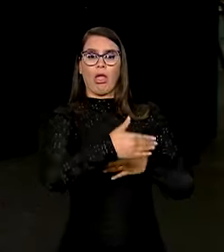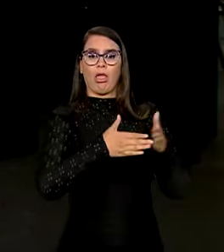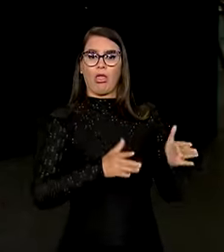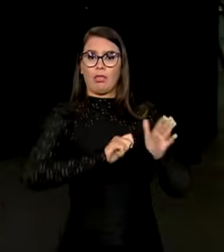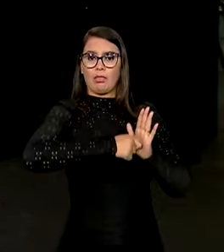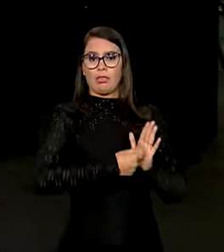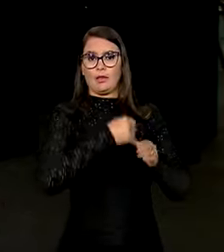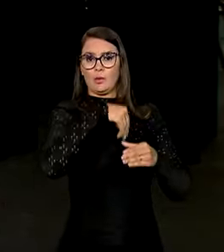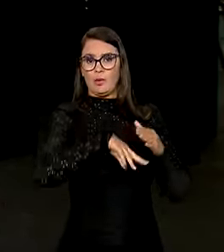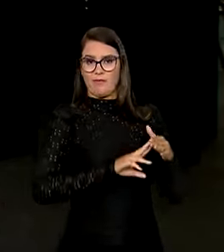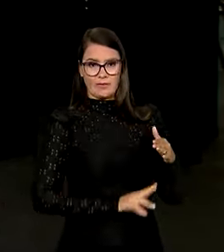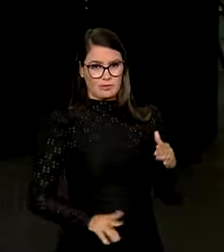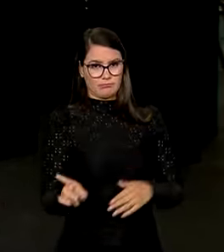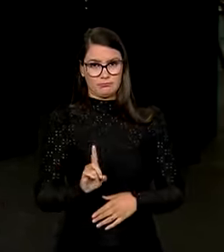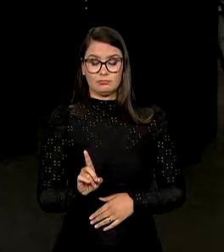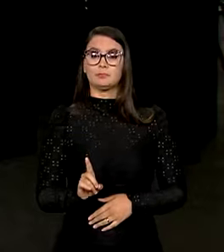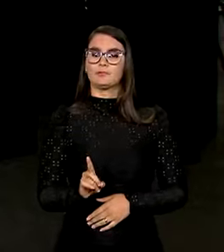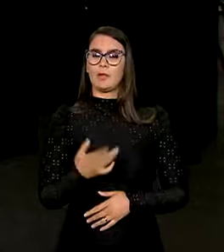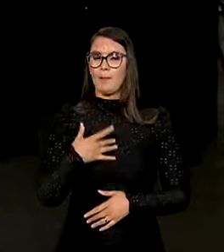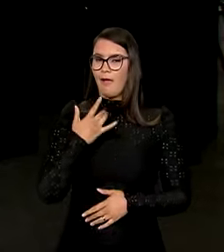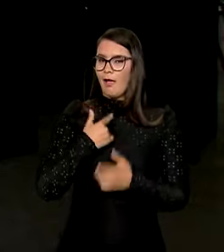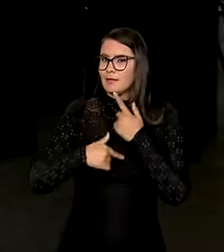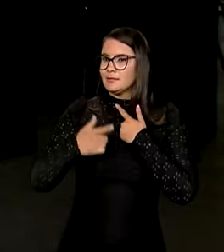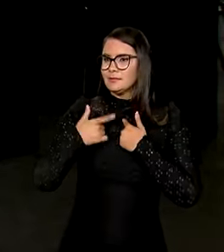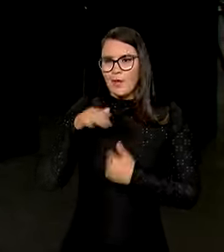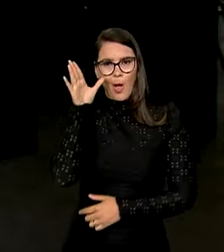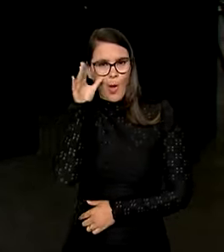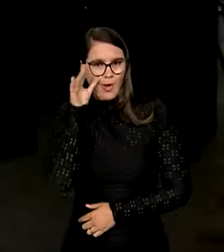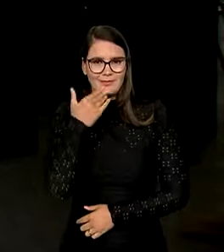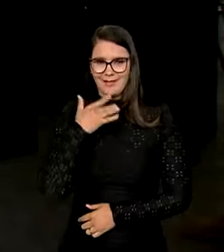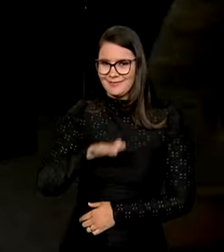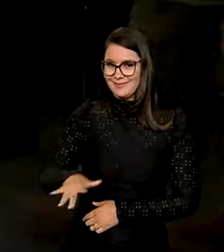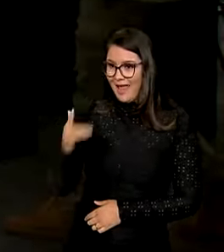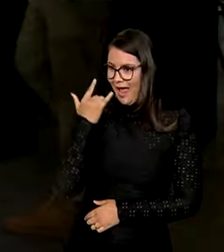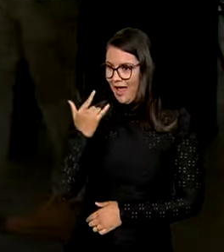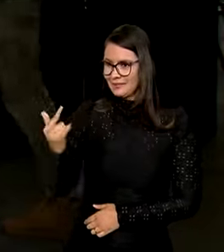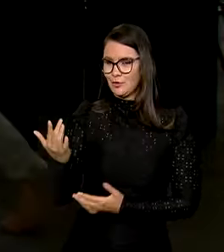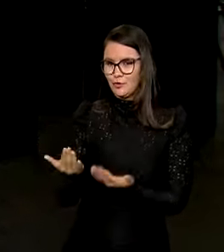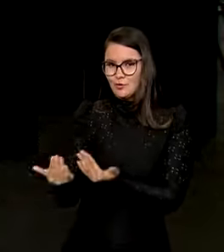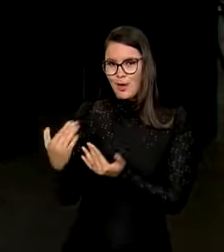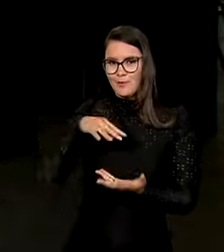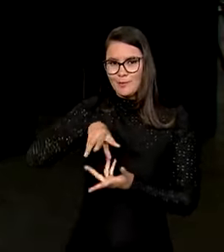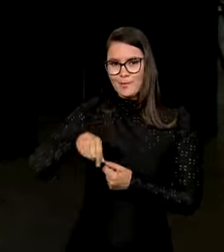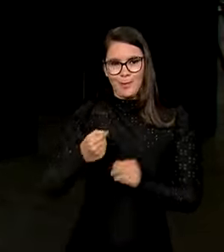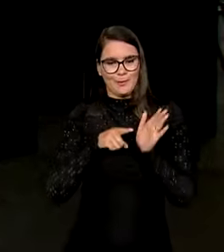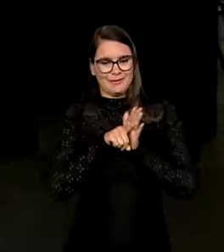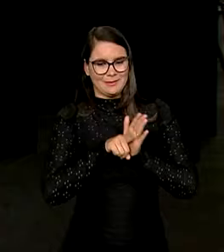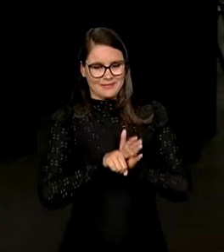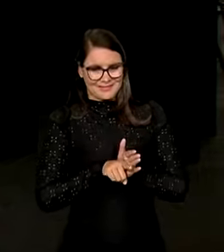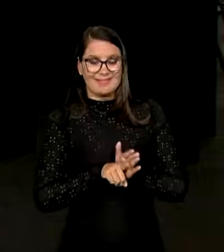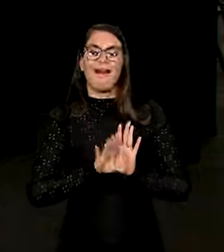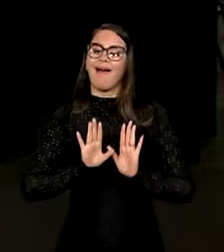às universidades, além de aguçar a curiosidade das crianças e atrair os jovens para o mundo das pesquisas